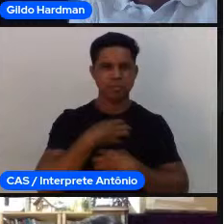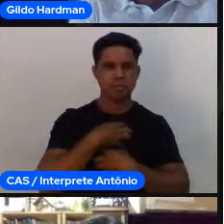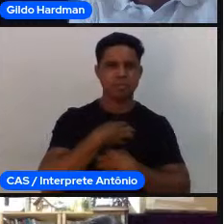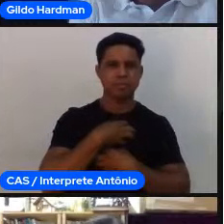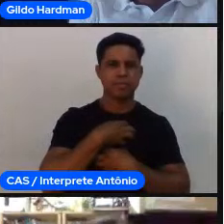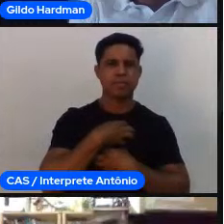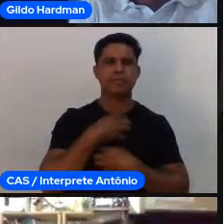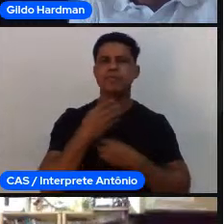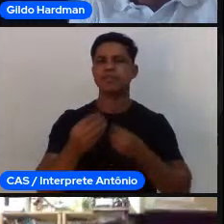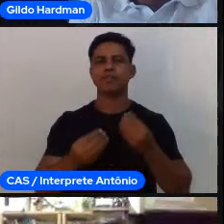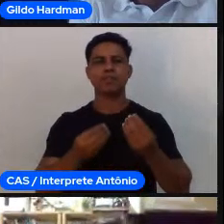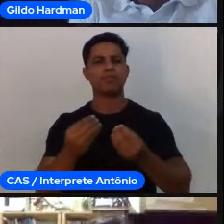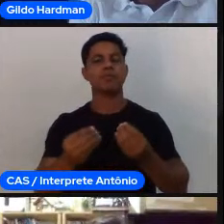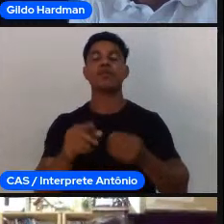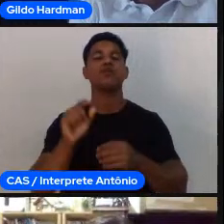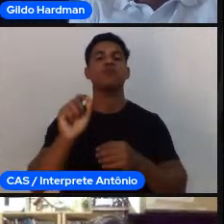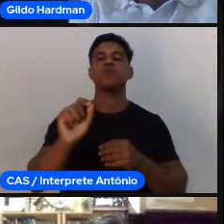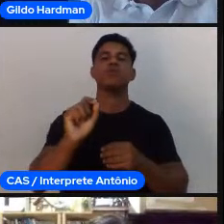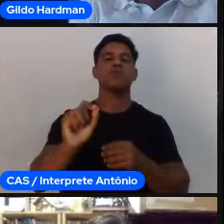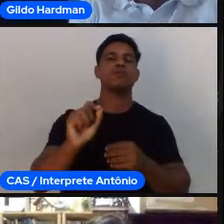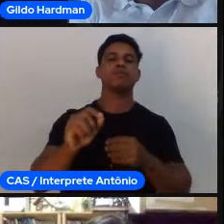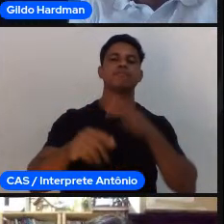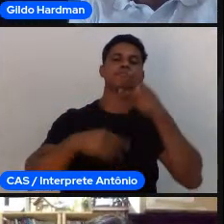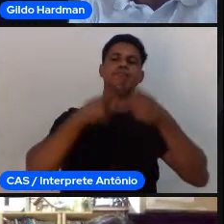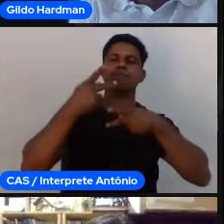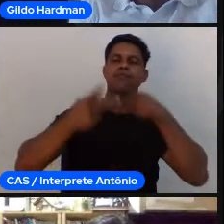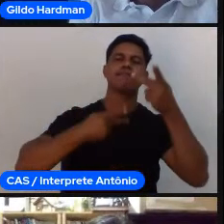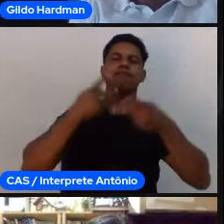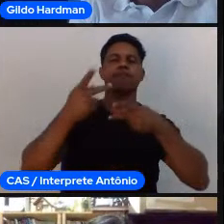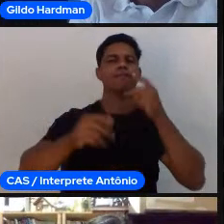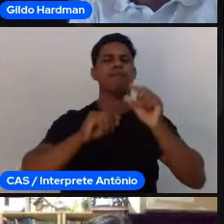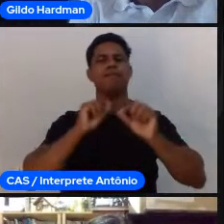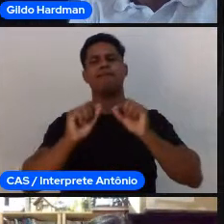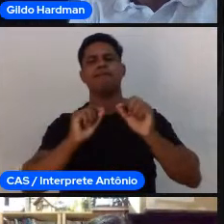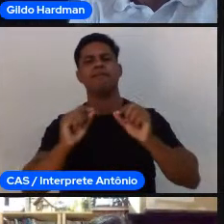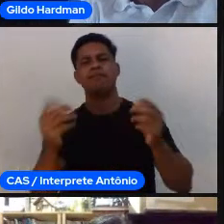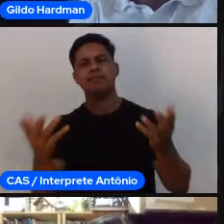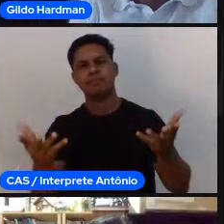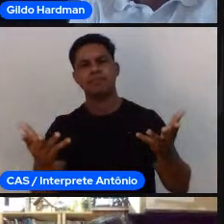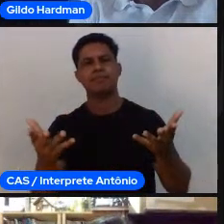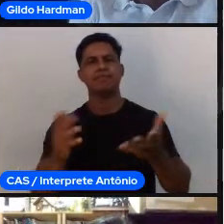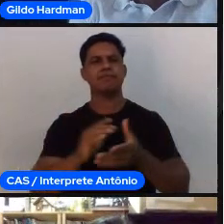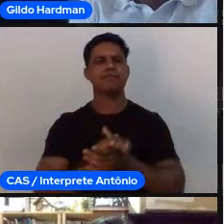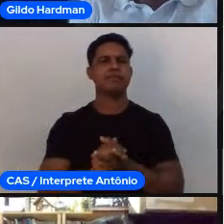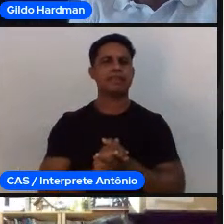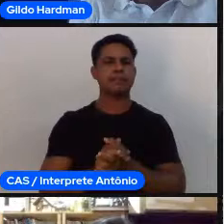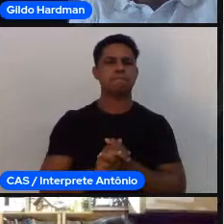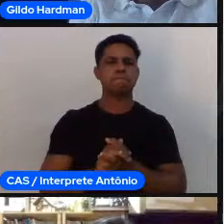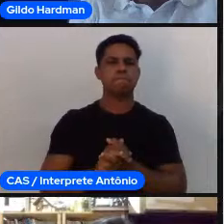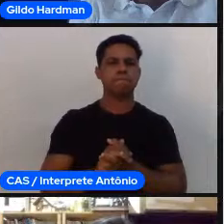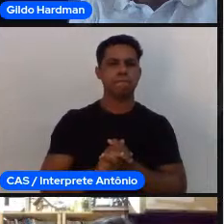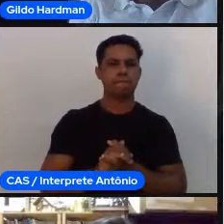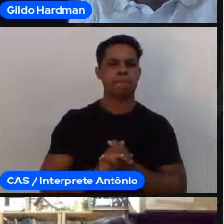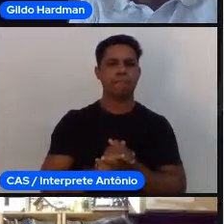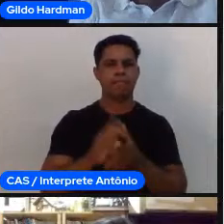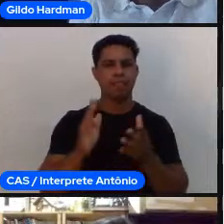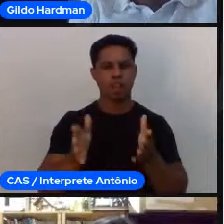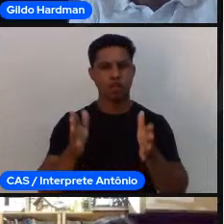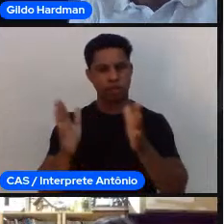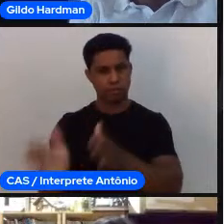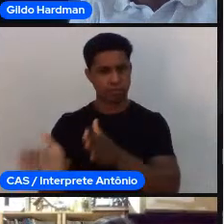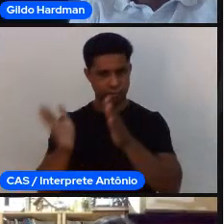do que a gente está falando, né? E deu sentir se a gente está na mesma página quanto a isso. Eu vou voltar agora aqui para a